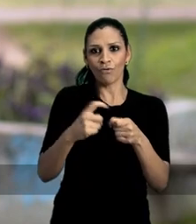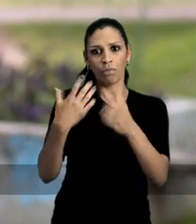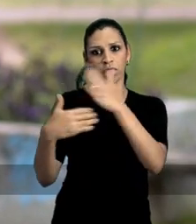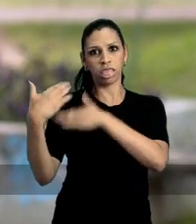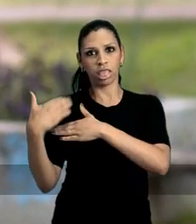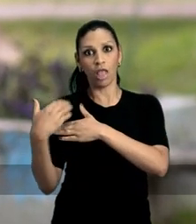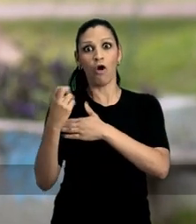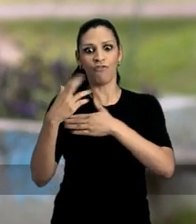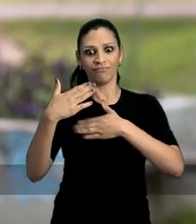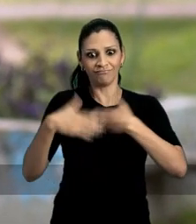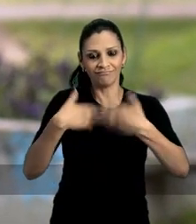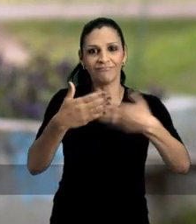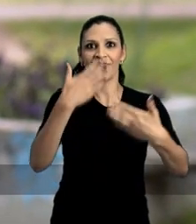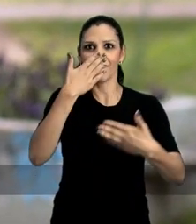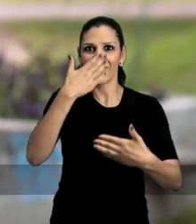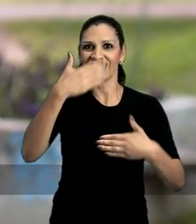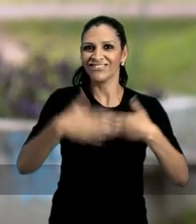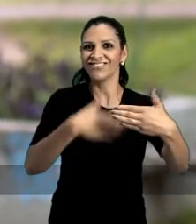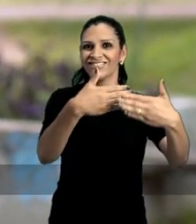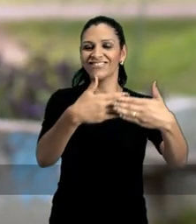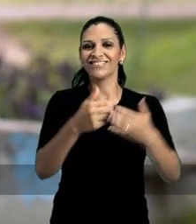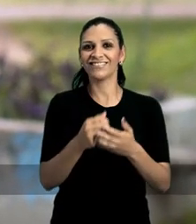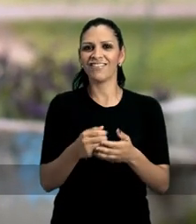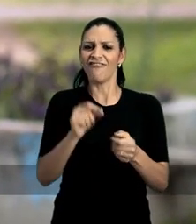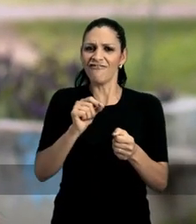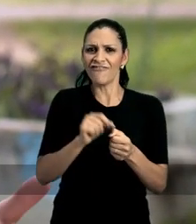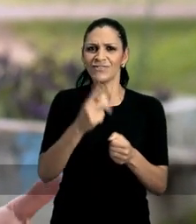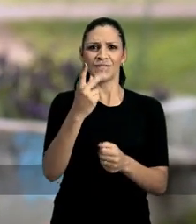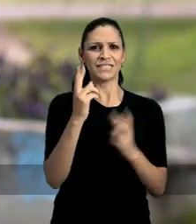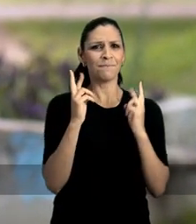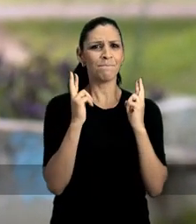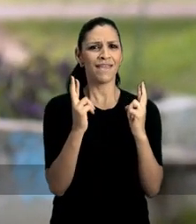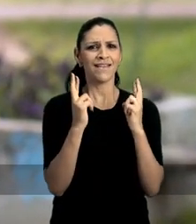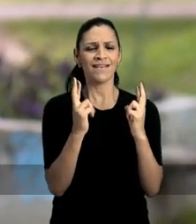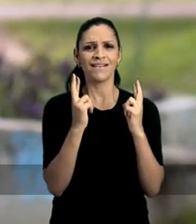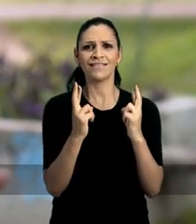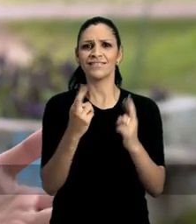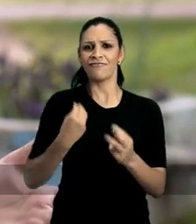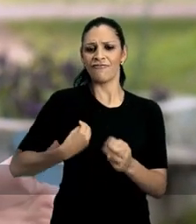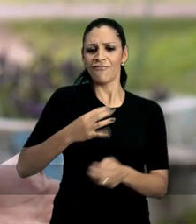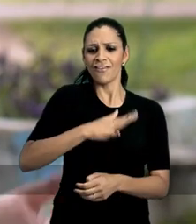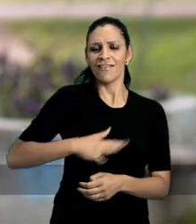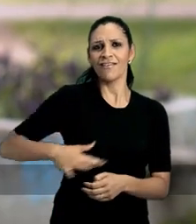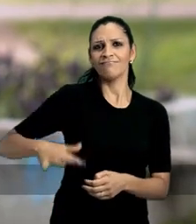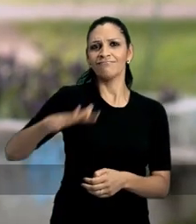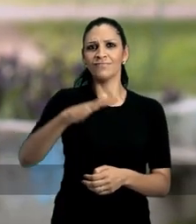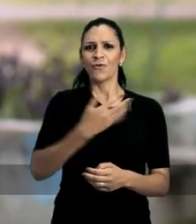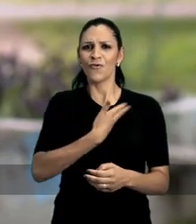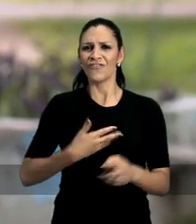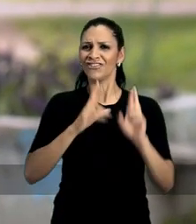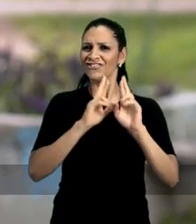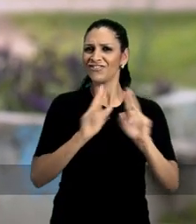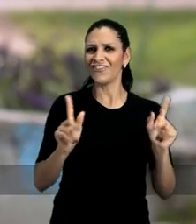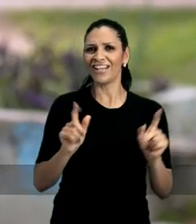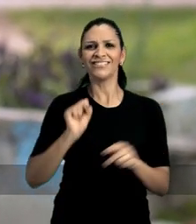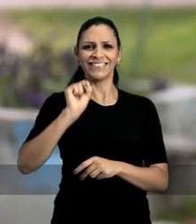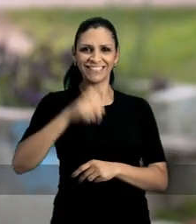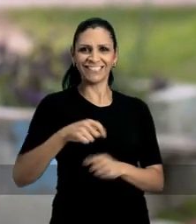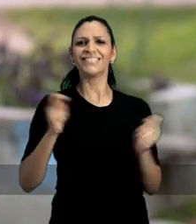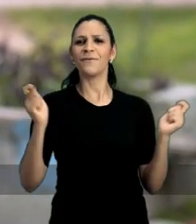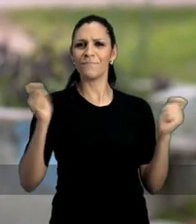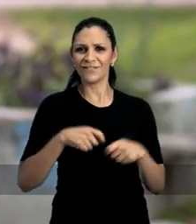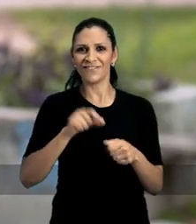Alegre vai voltar para trás ou se vai seguir em frente. Faça valer a tua esperança de viver em uma cidade com um governo diferente.